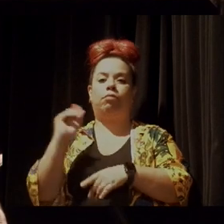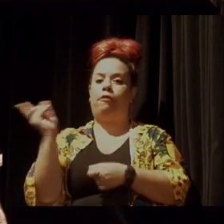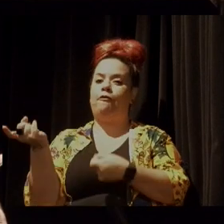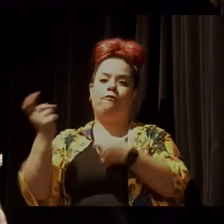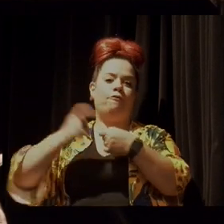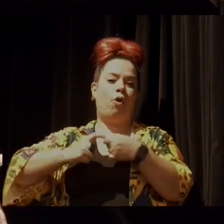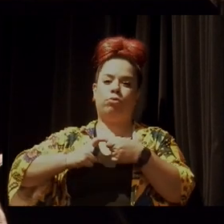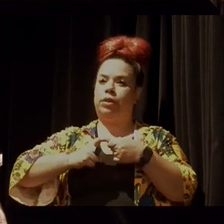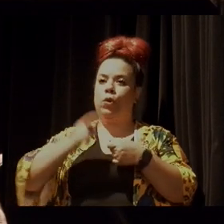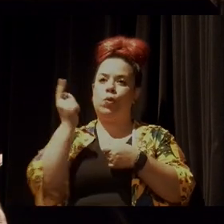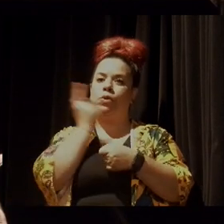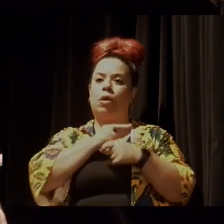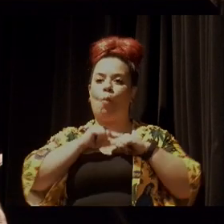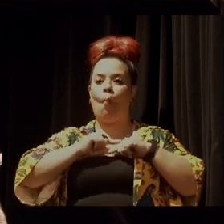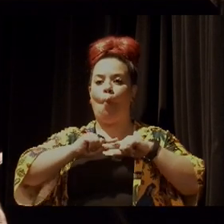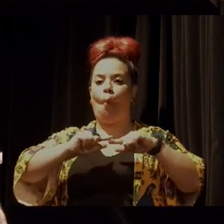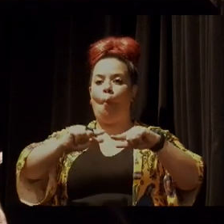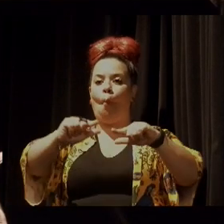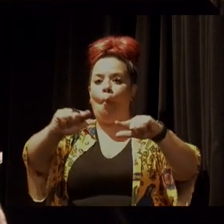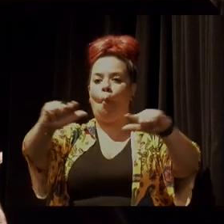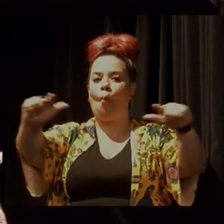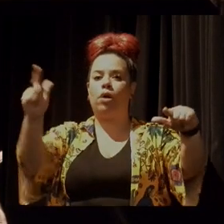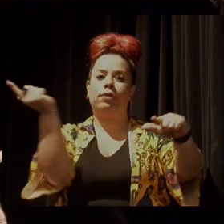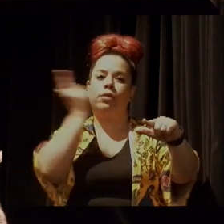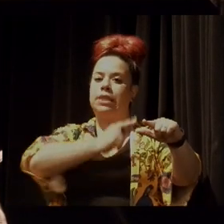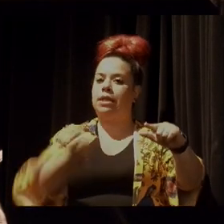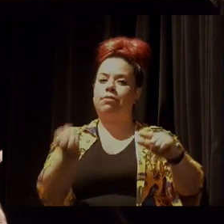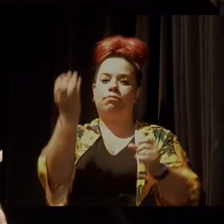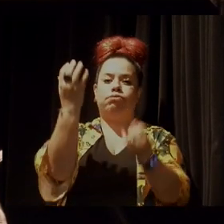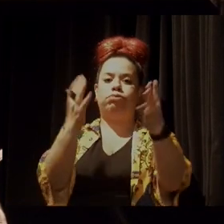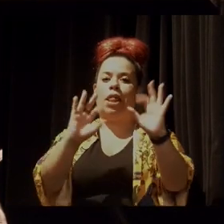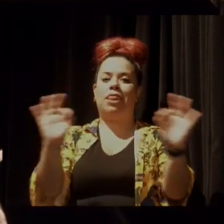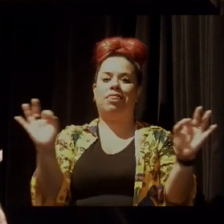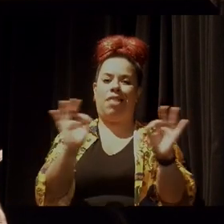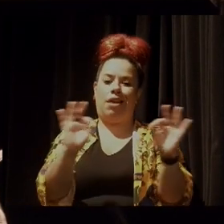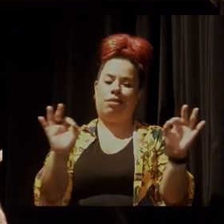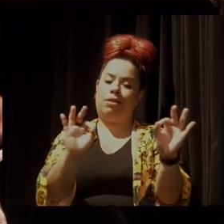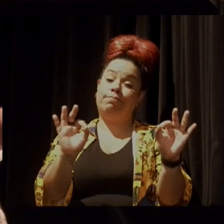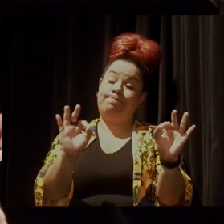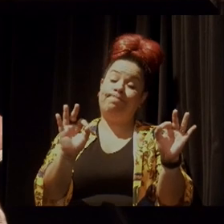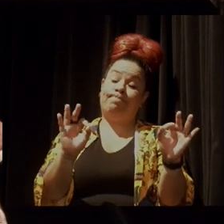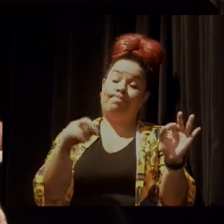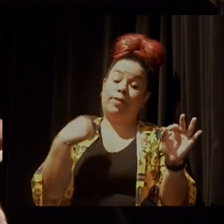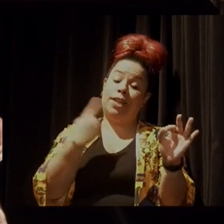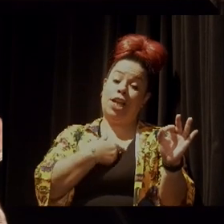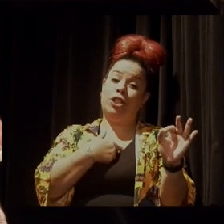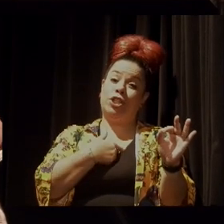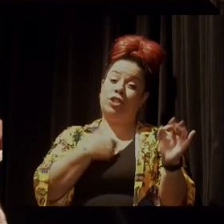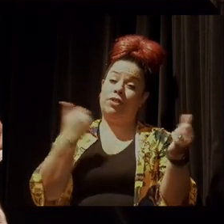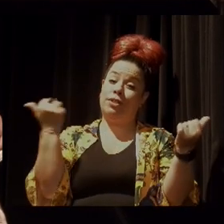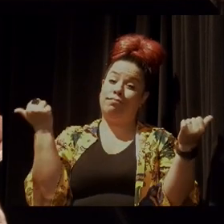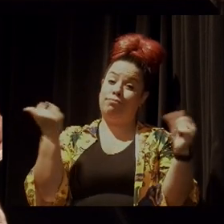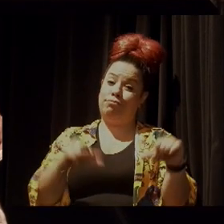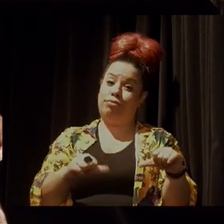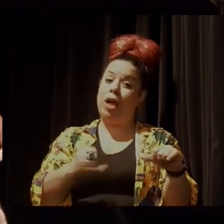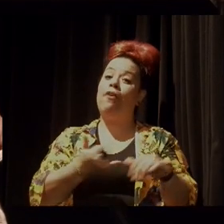aonde a gente vai, com certeza, se dar muito mal. Mas não